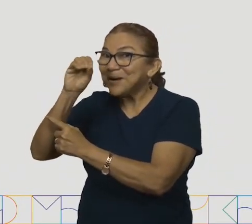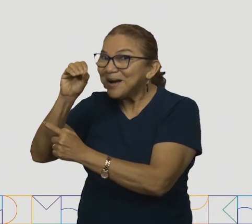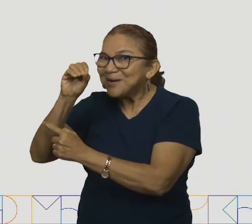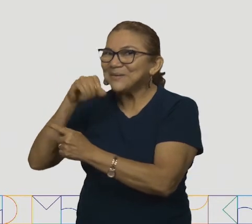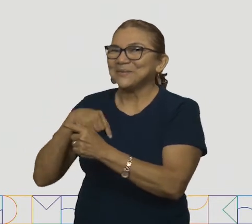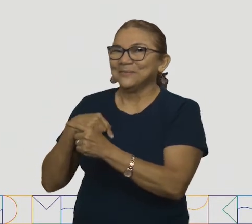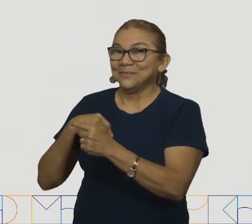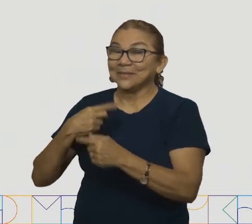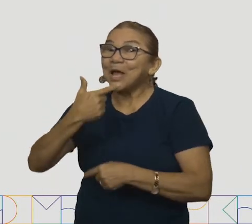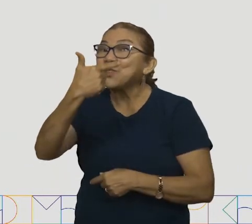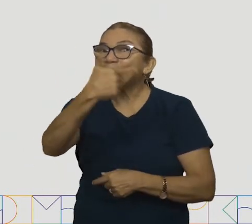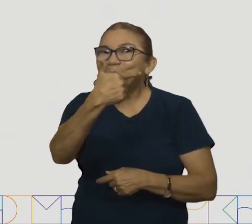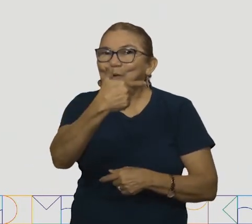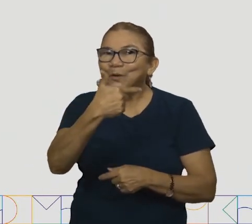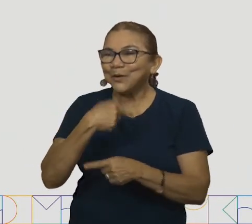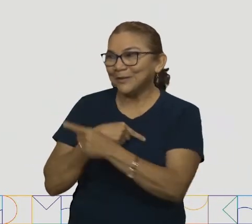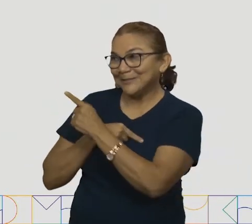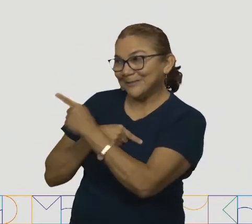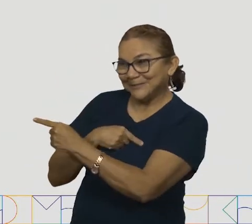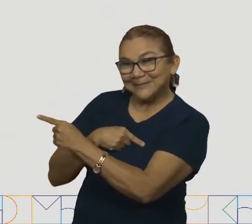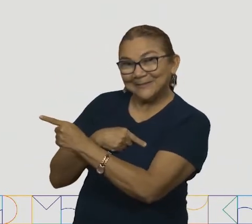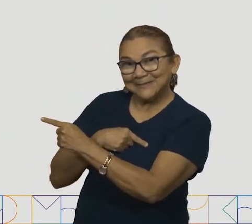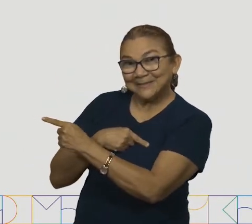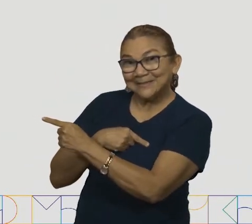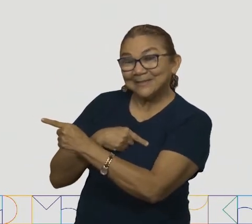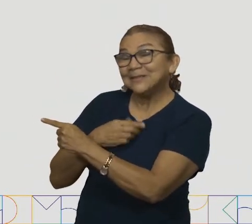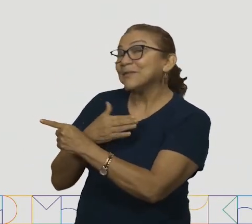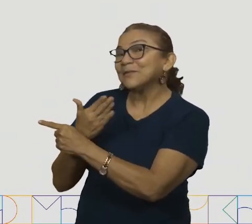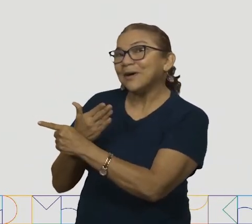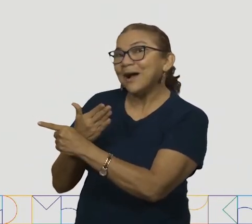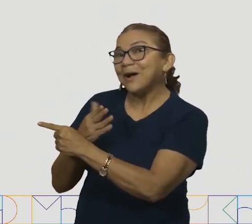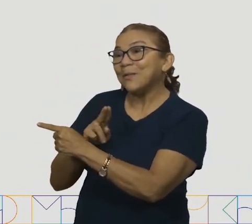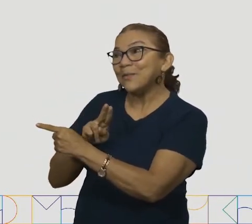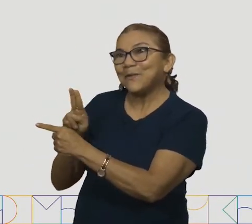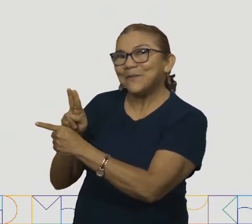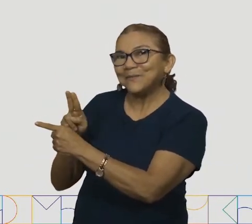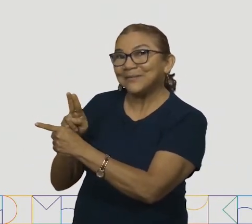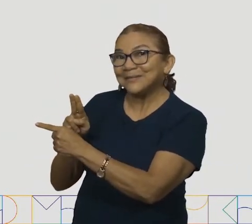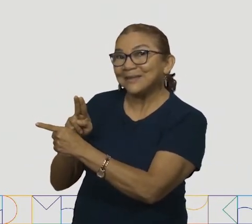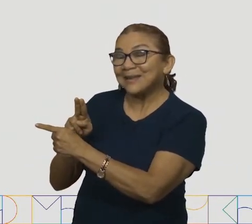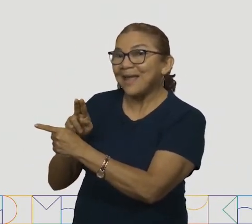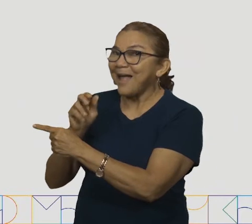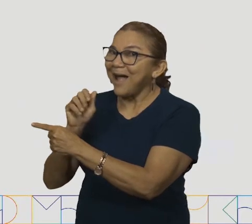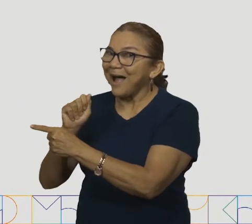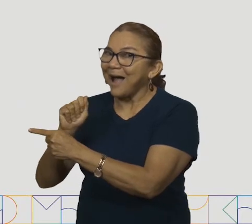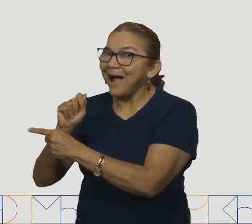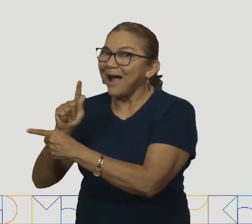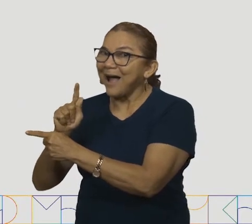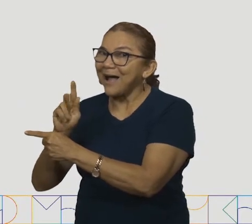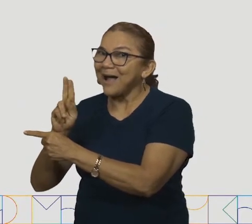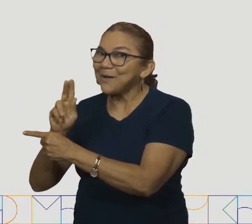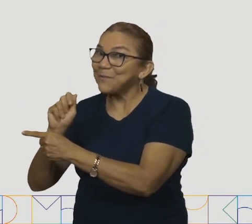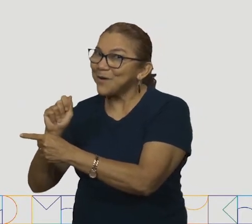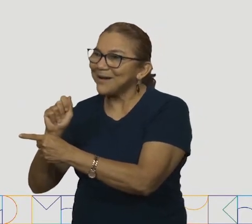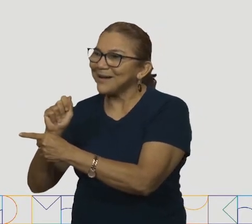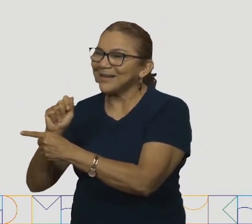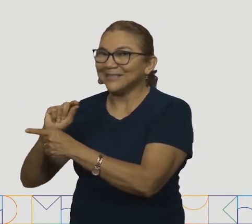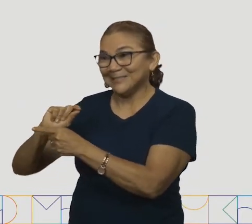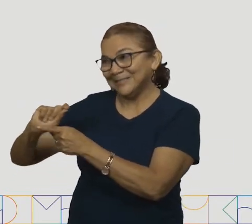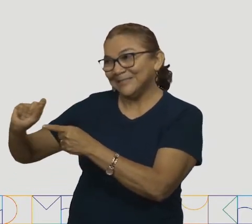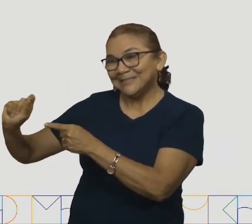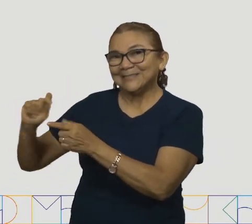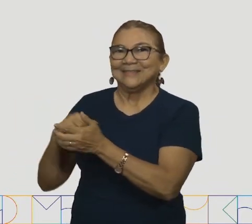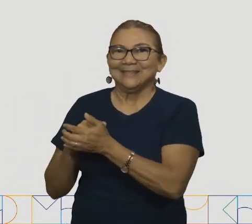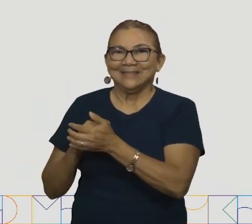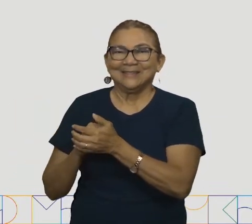dois? Vamos ver qual é? É a escrita, se chama água. Nós escrevemos a água dessa forma, crianças.